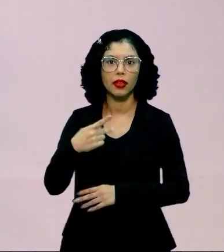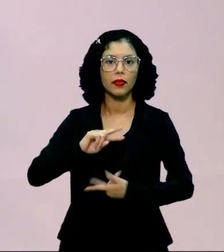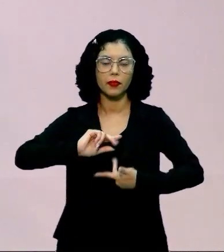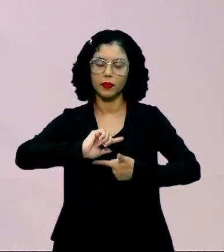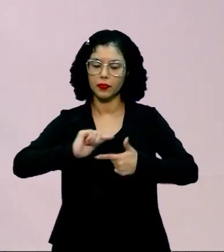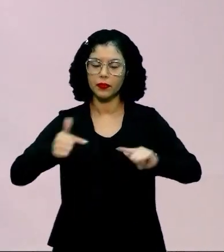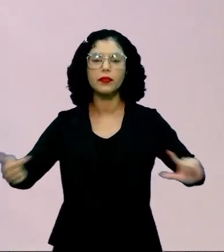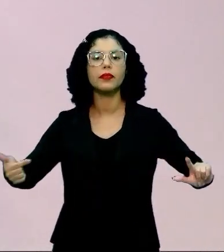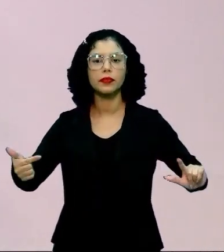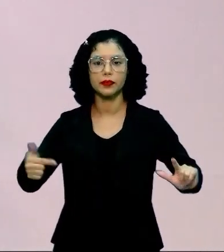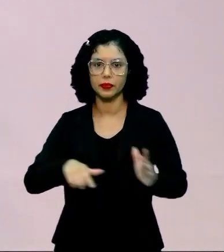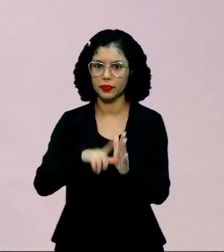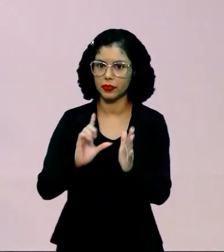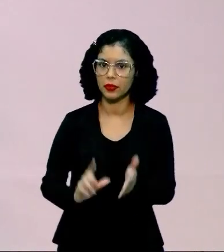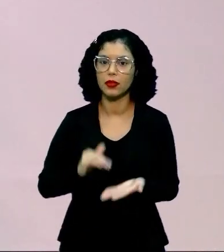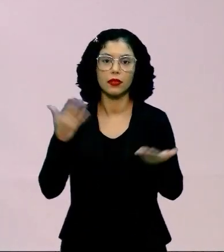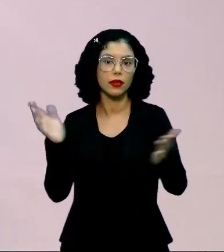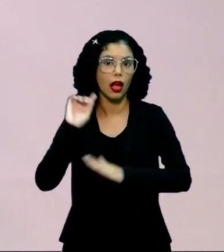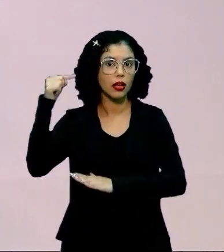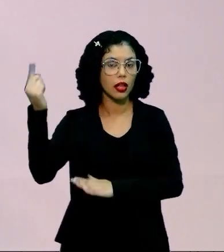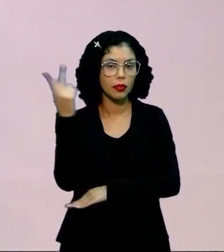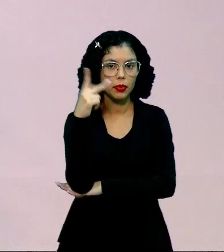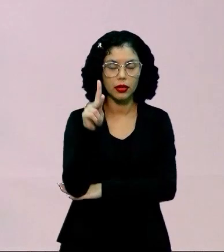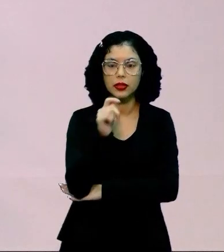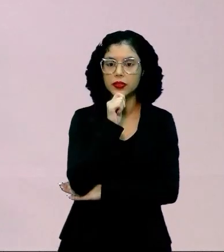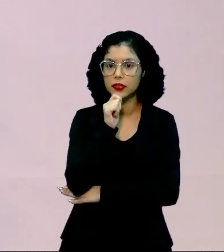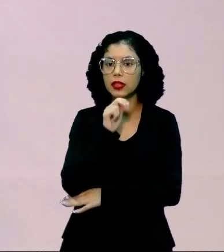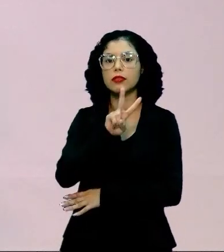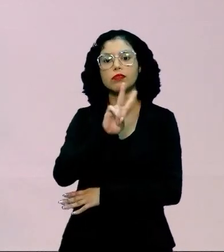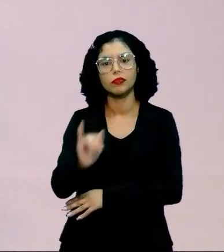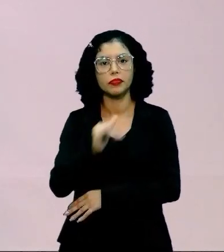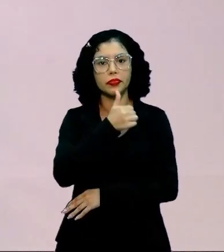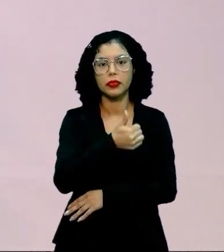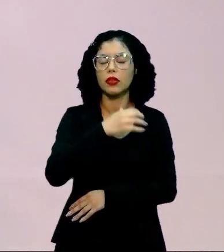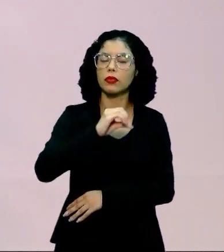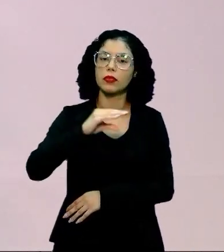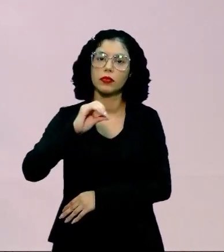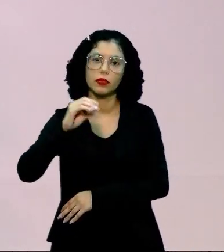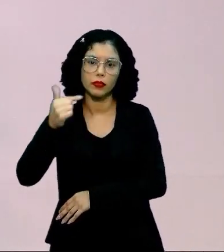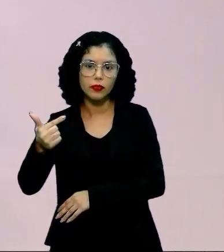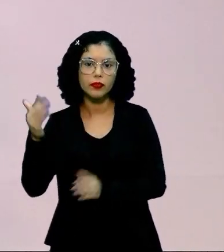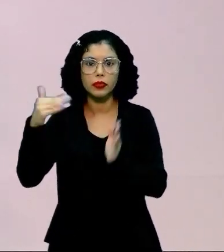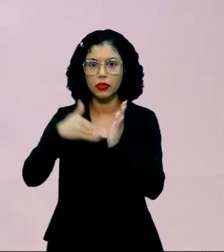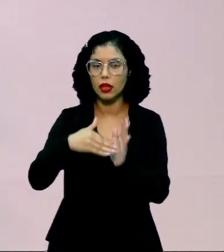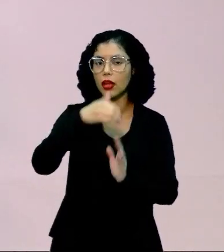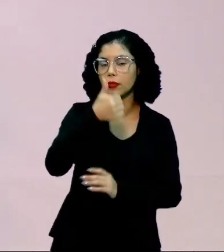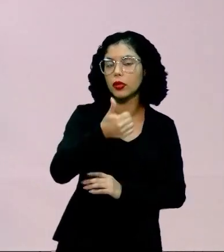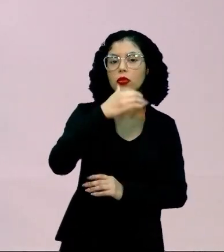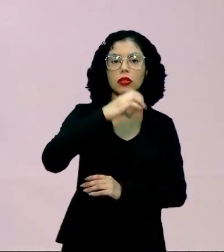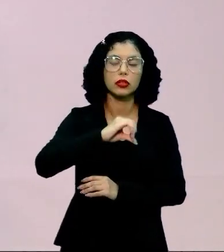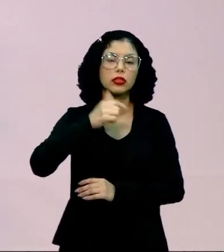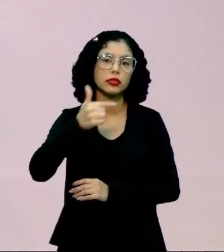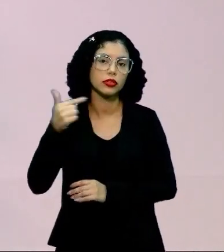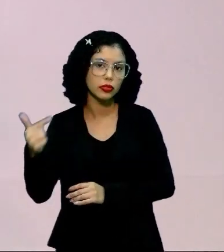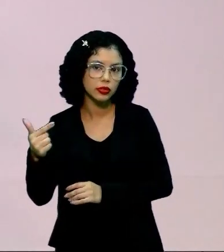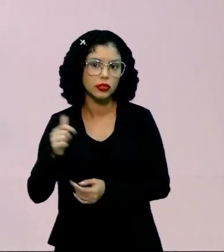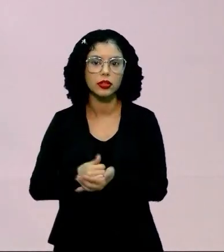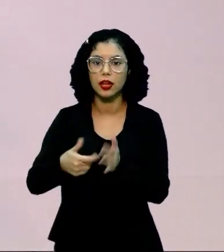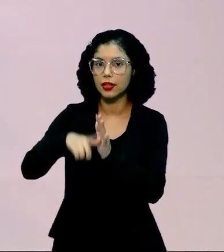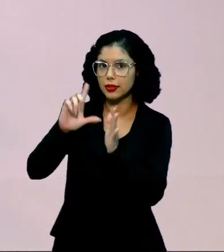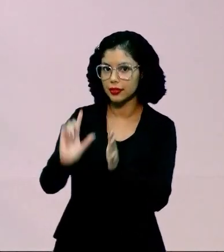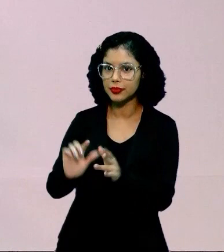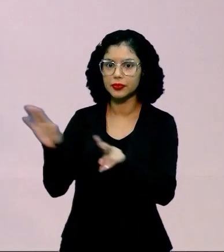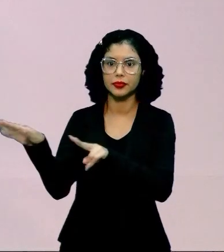-modernismo. Pré-modernismo, aquele período que vai de 1902 a 1922, antes da